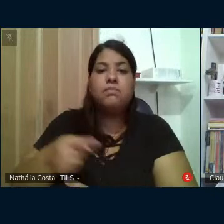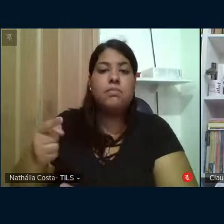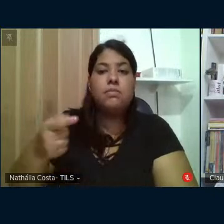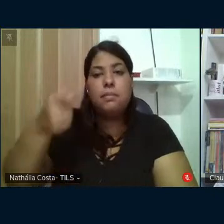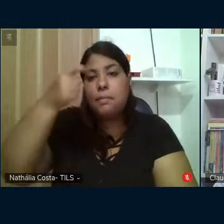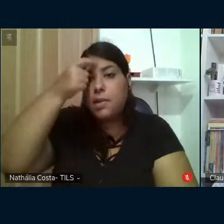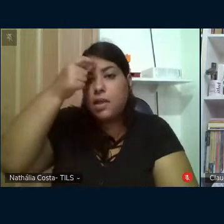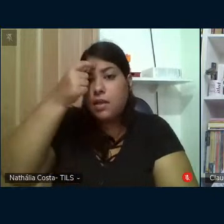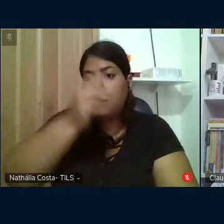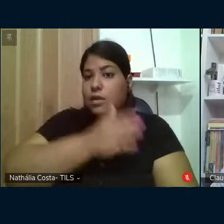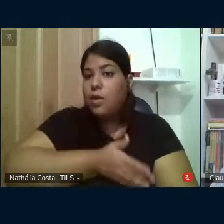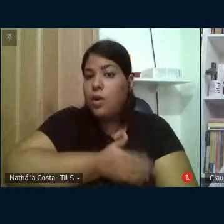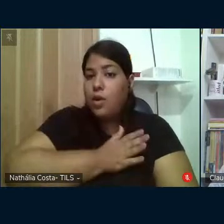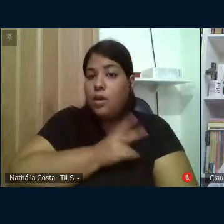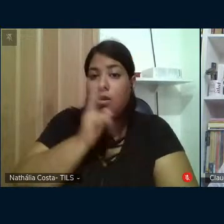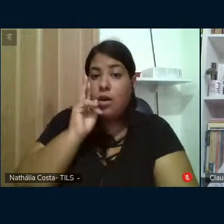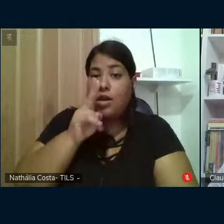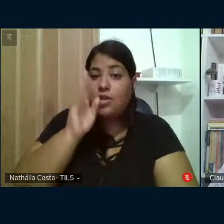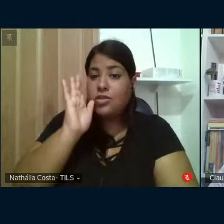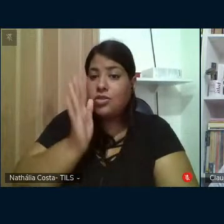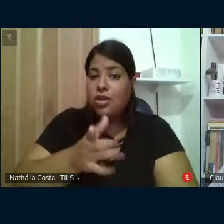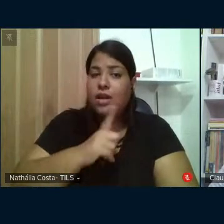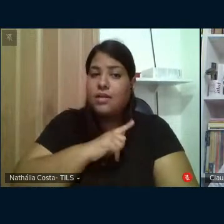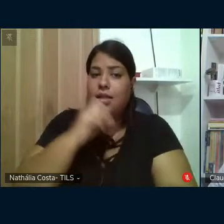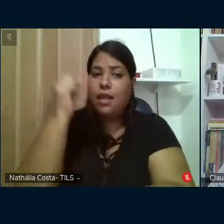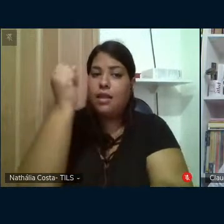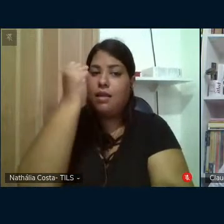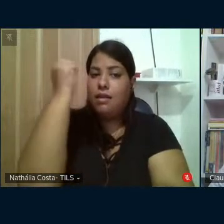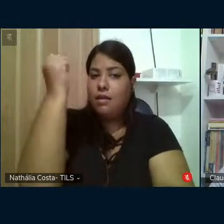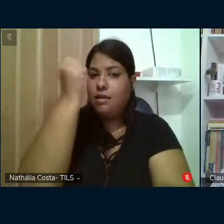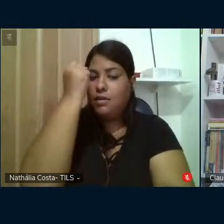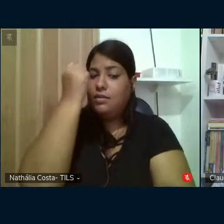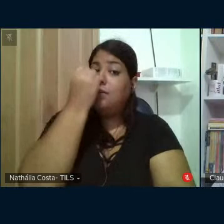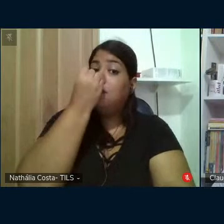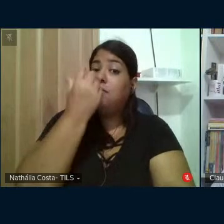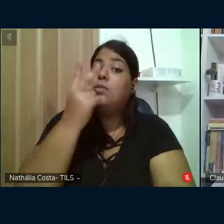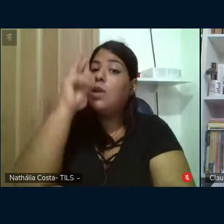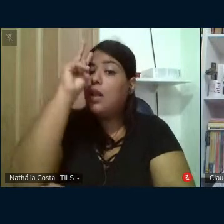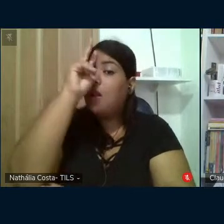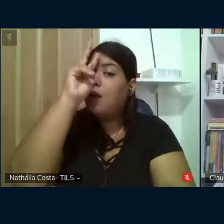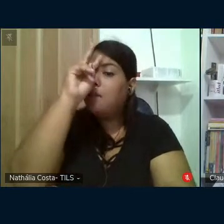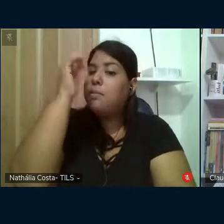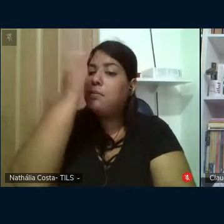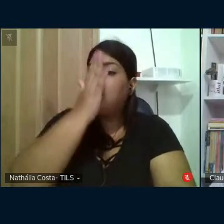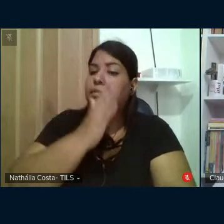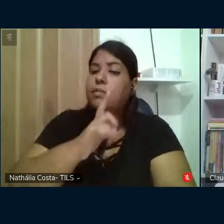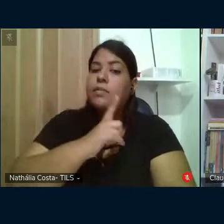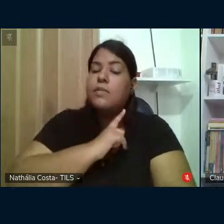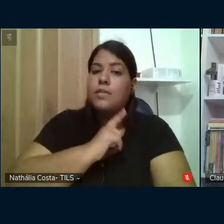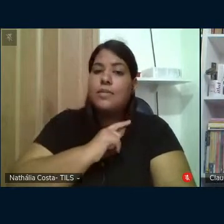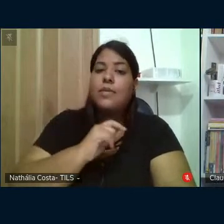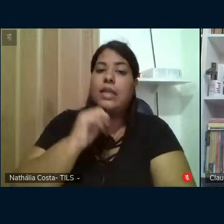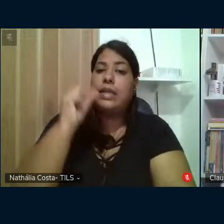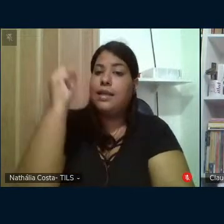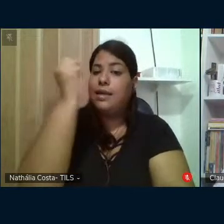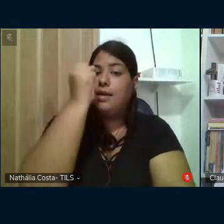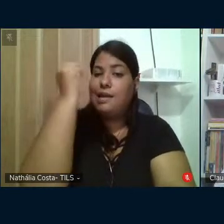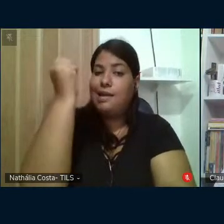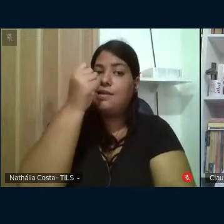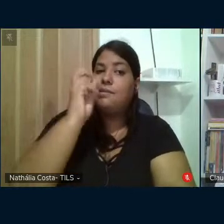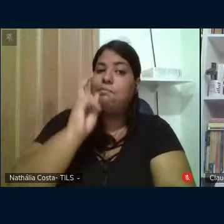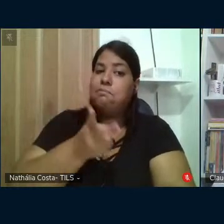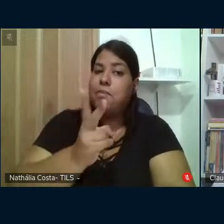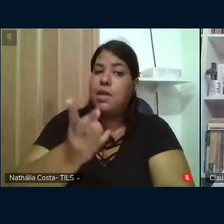corações já estavam tomados pela crise. Cabe reforçar, o Brasil entrava numa dita crise no mesmo